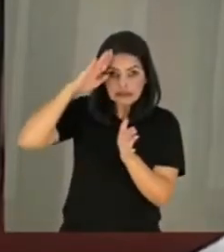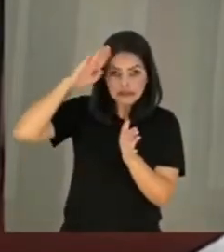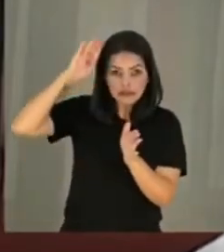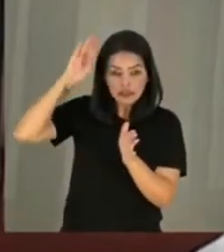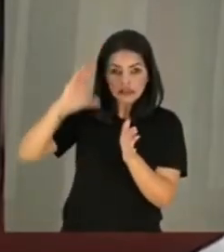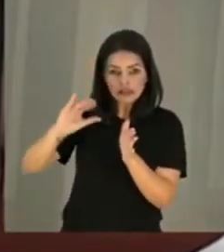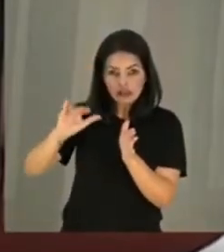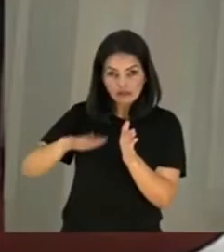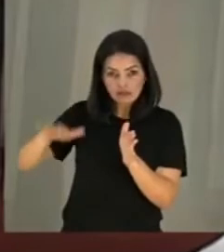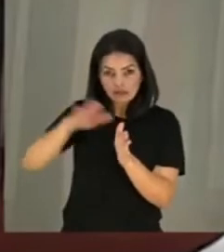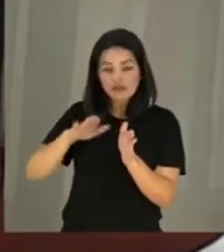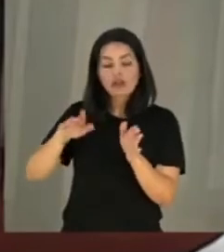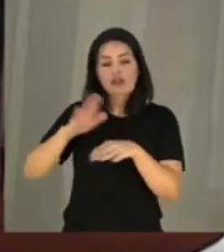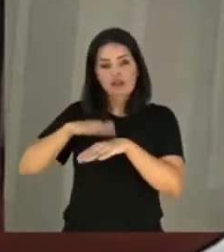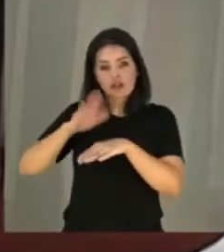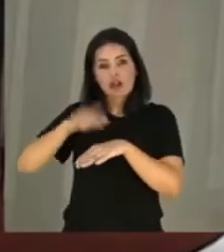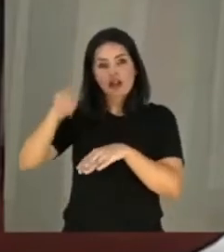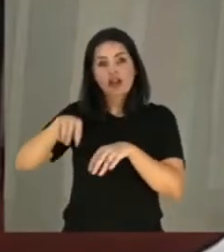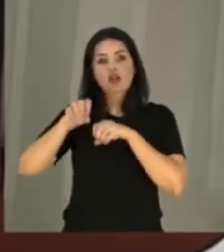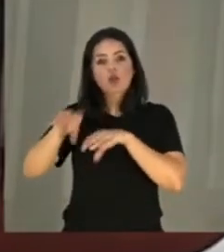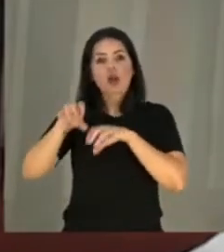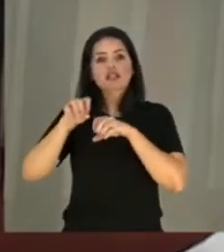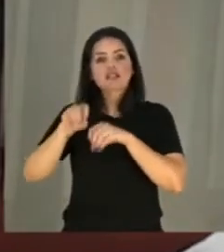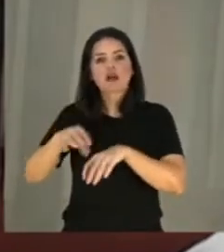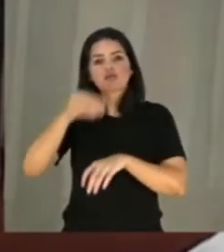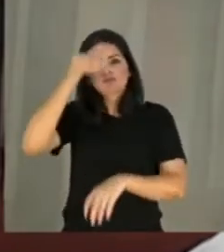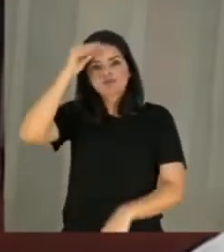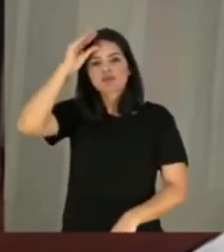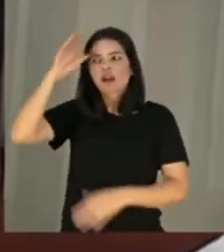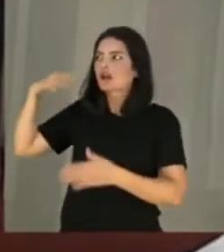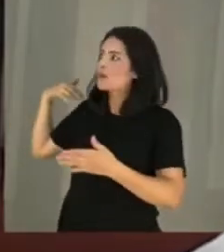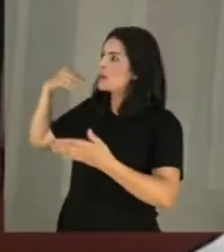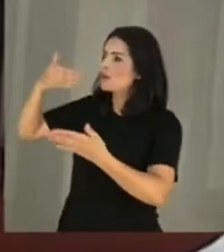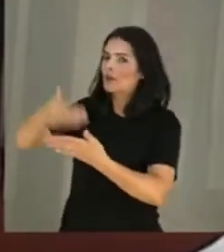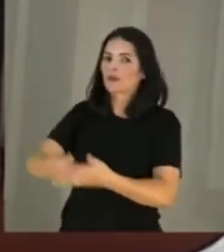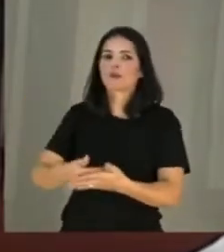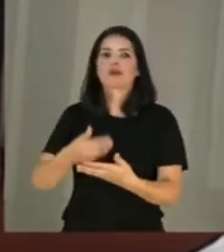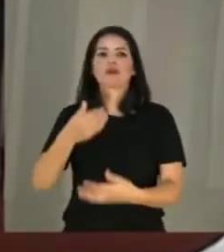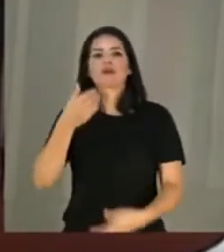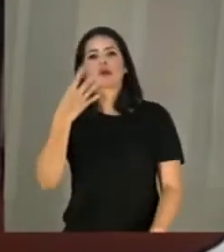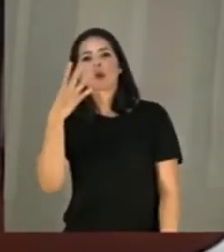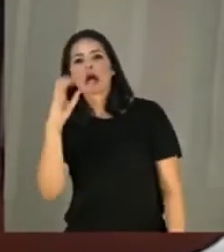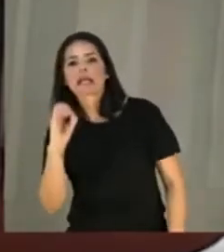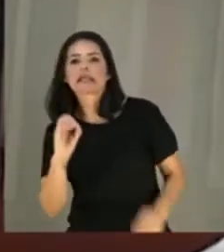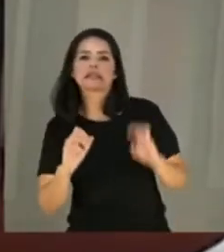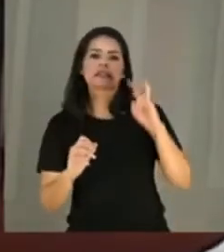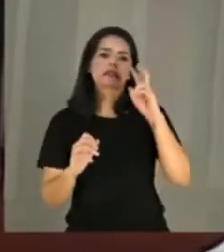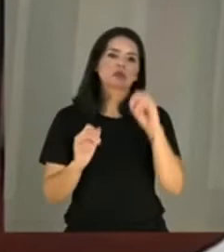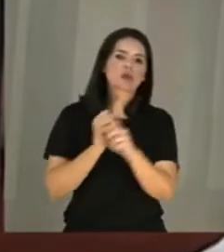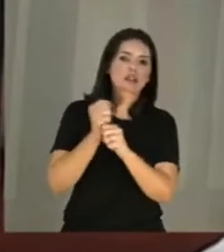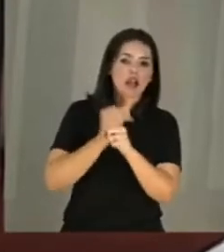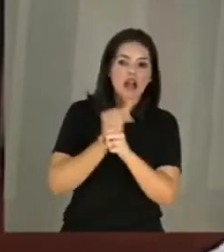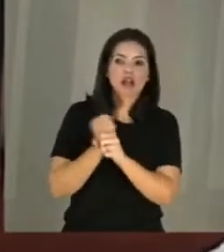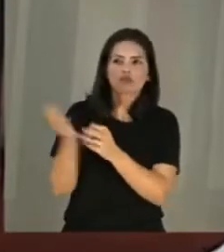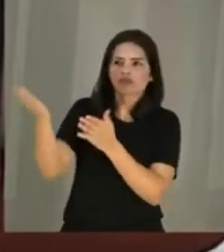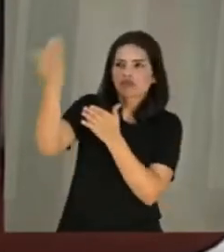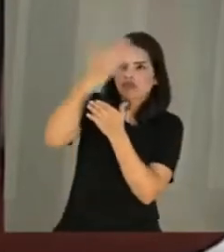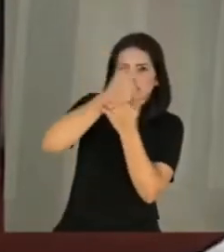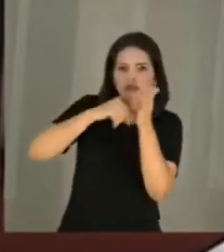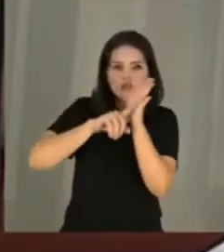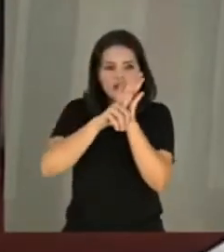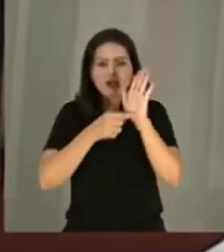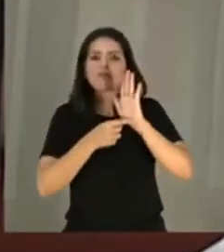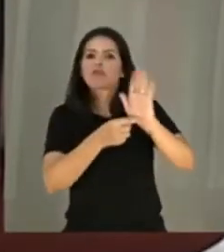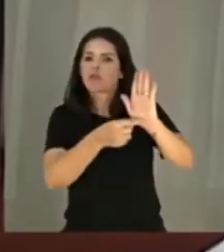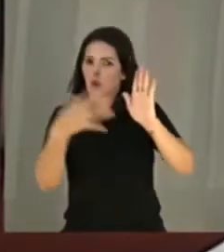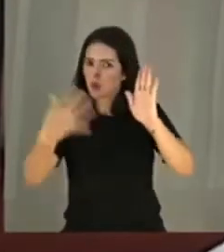me refiro especificamente à pesquisa em educação acumulada nas últimas quatro ou cinco décadas, representam contribuições densas e respostas